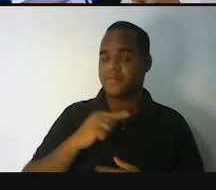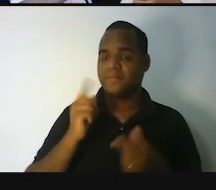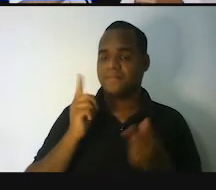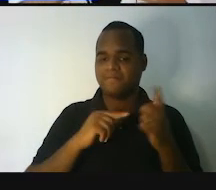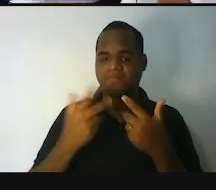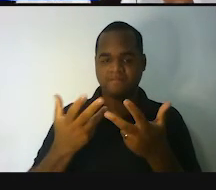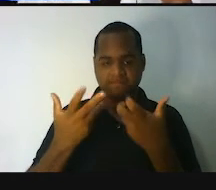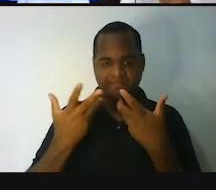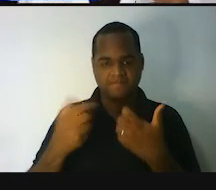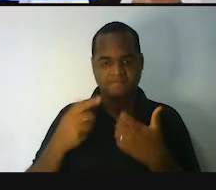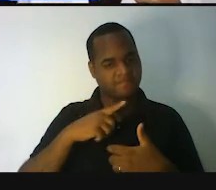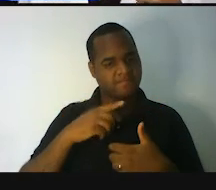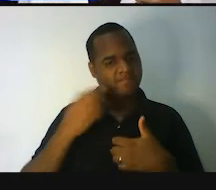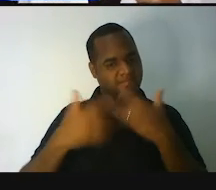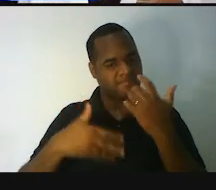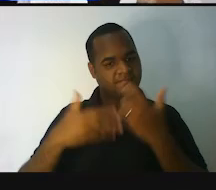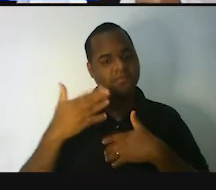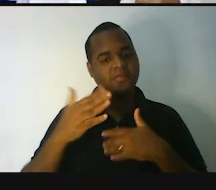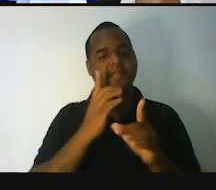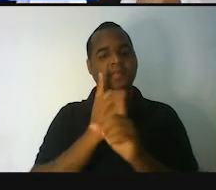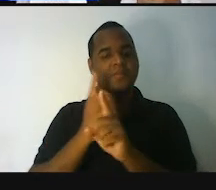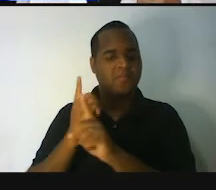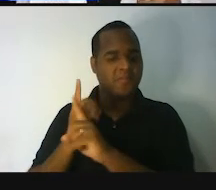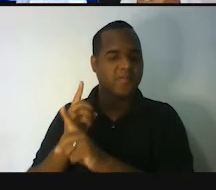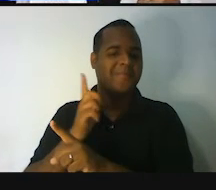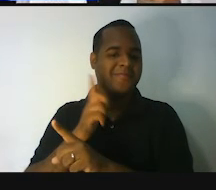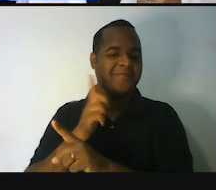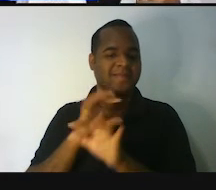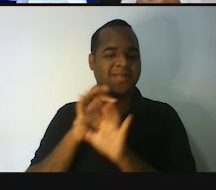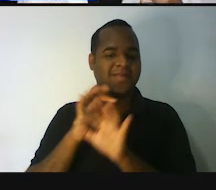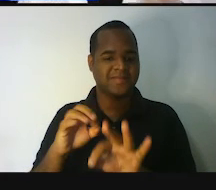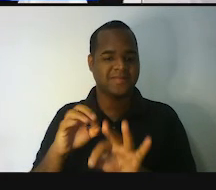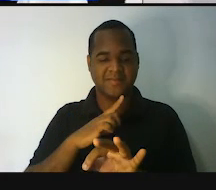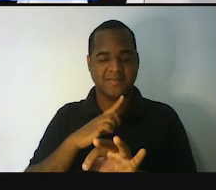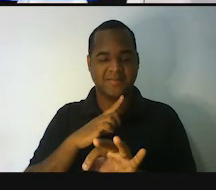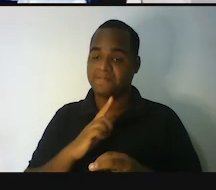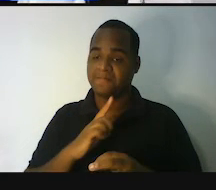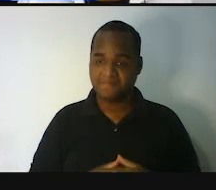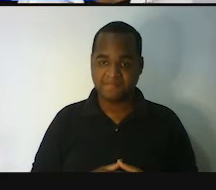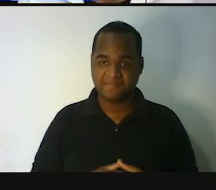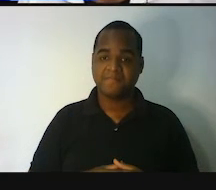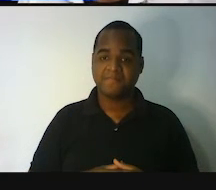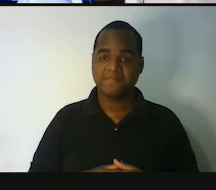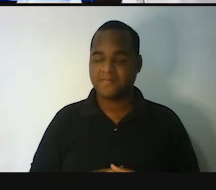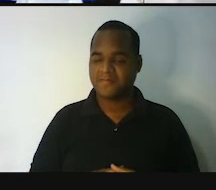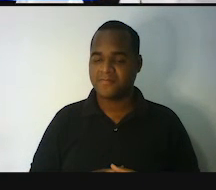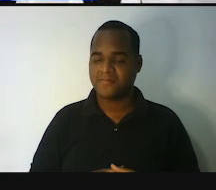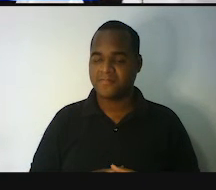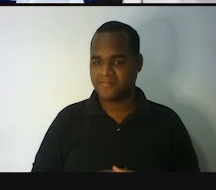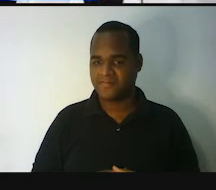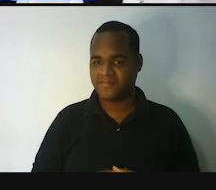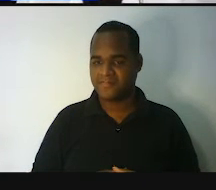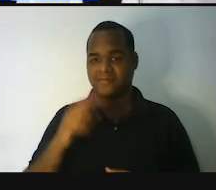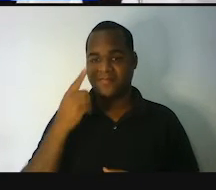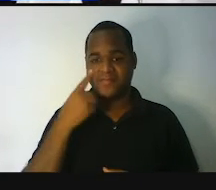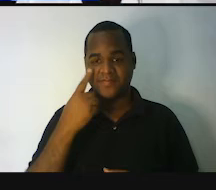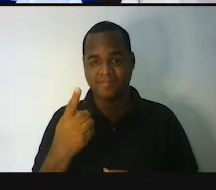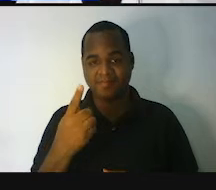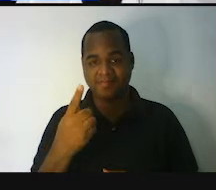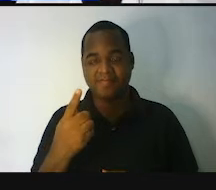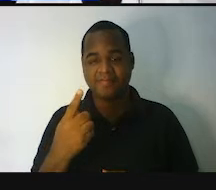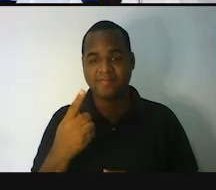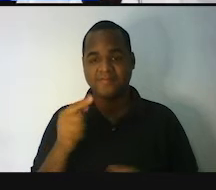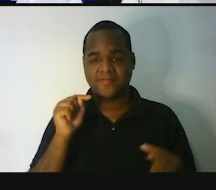a gente consegue encontrar qual é o volume dele. Certo? Então, nesse dado ali, esse